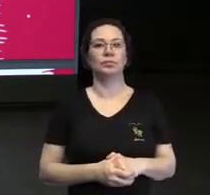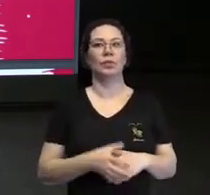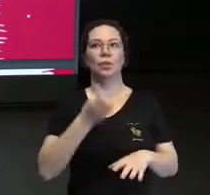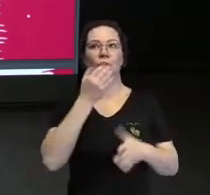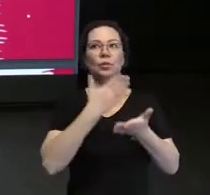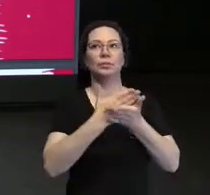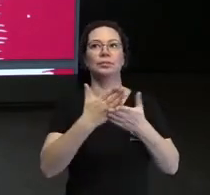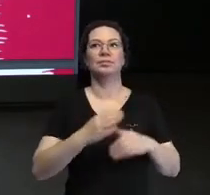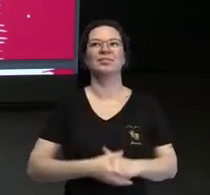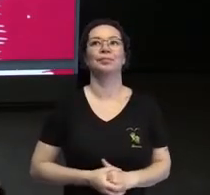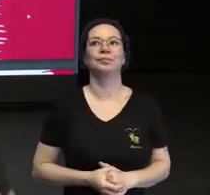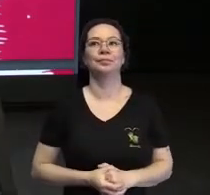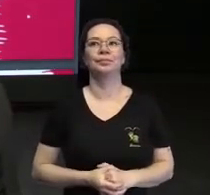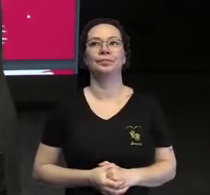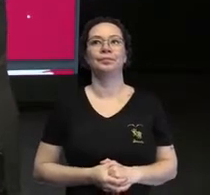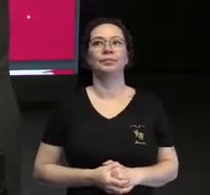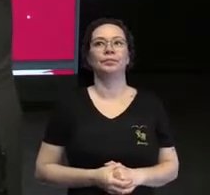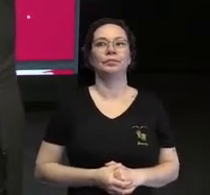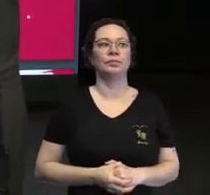lá.